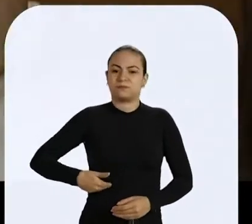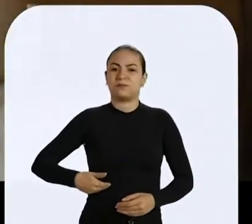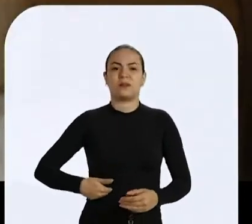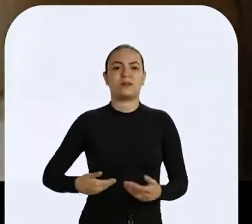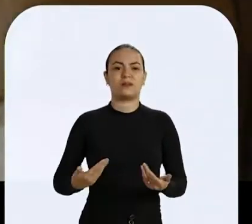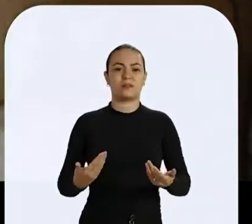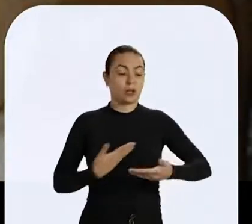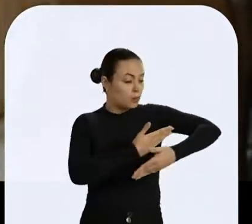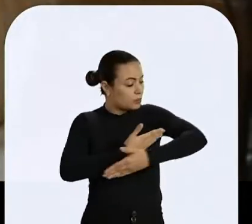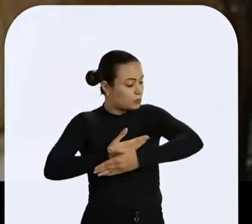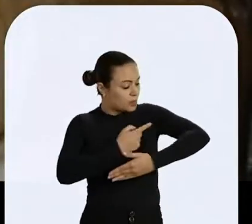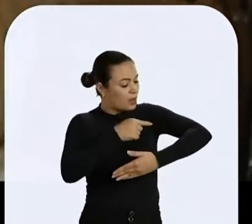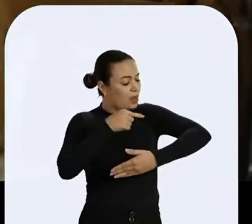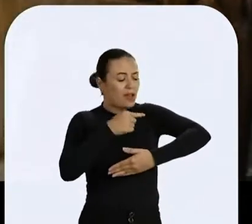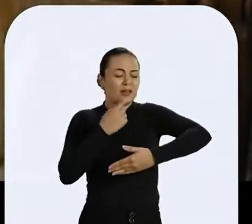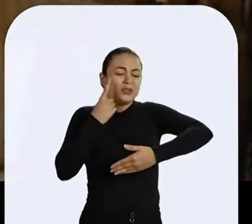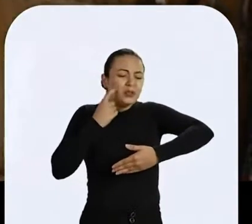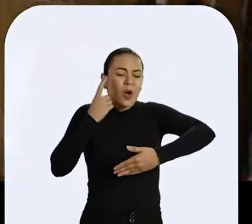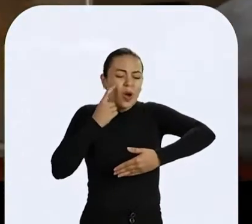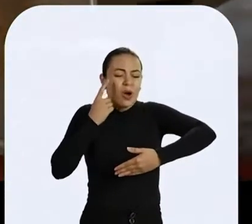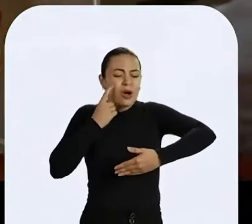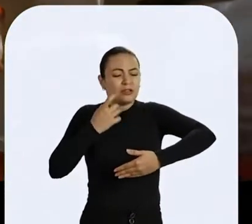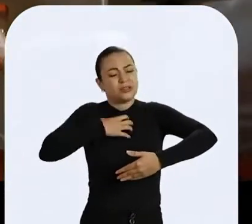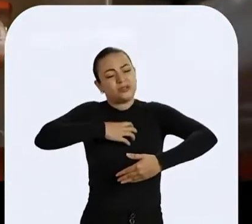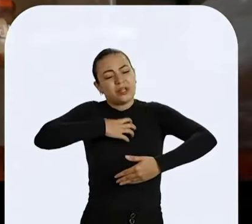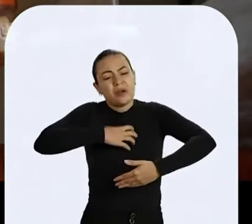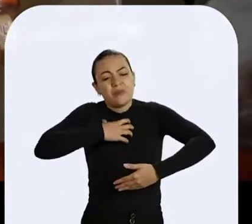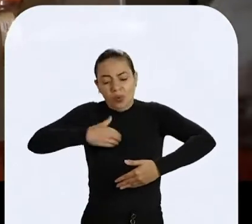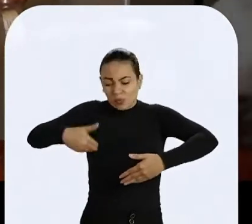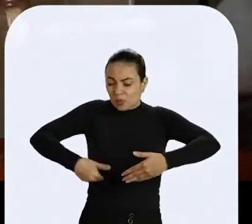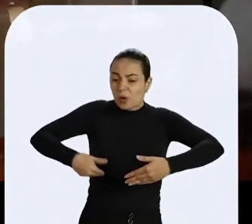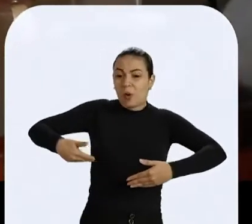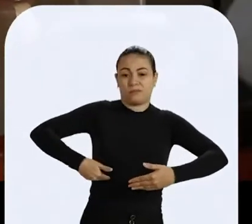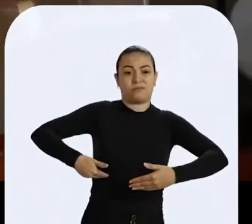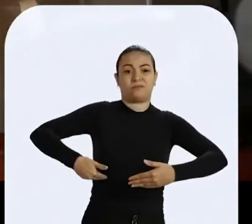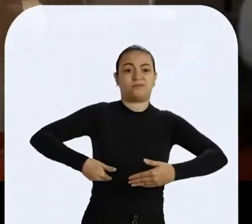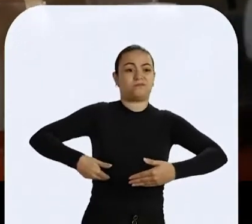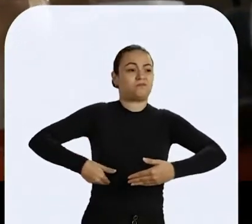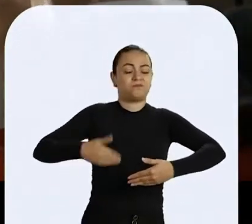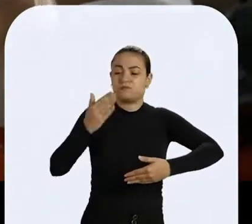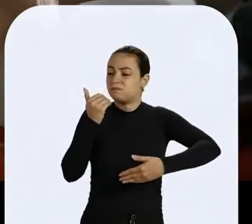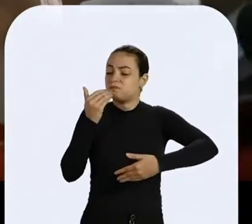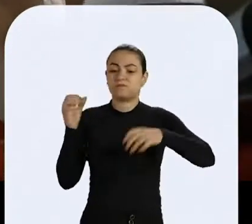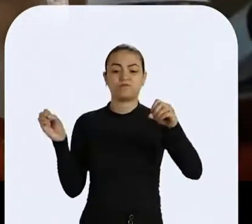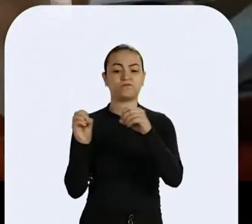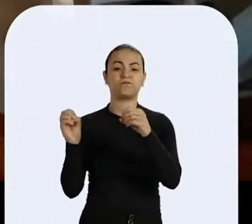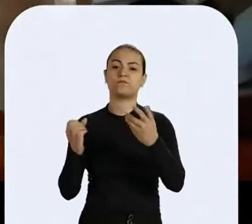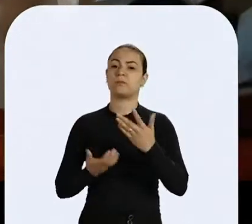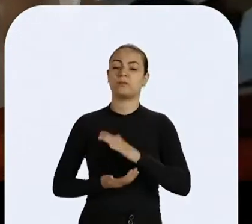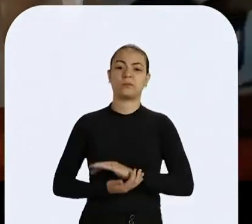E ele fica nervoso, né, no meu filho ali. Quero não comer e não tenho as cordas de casa.